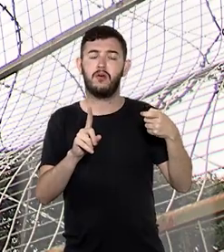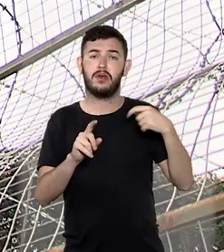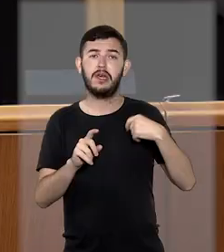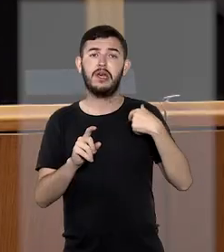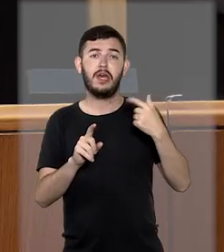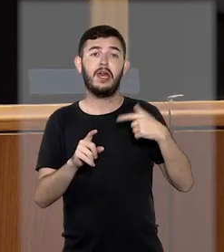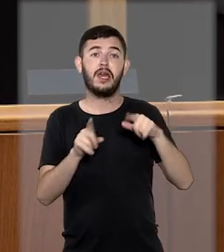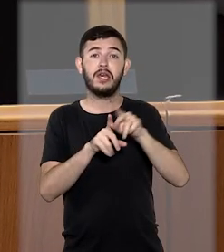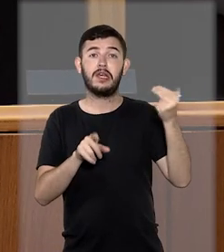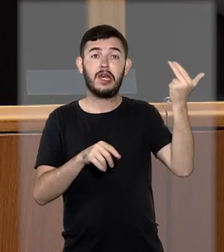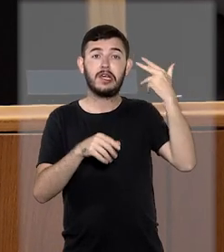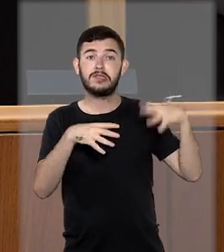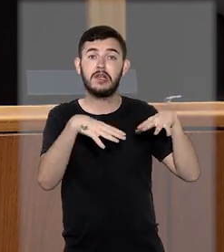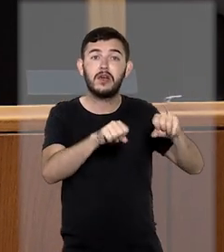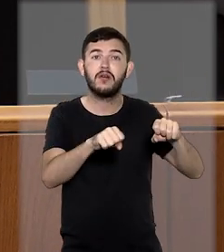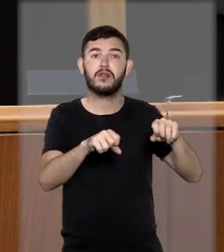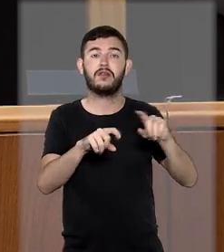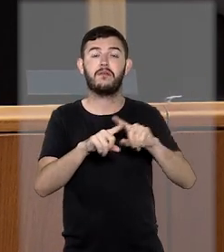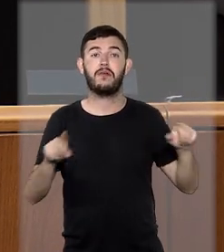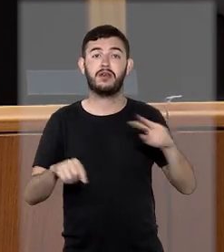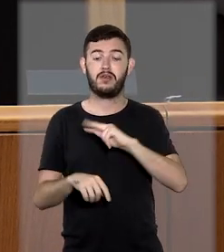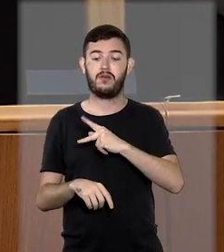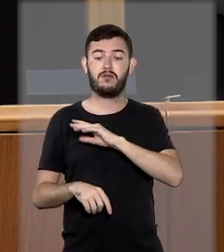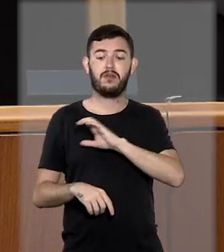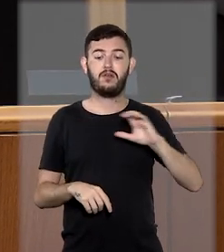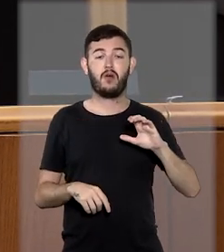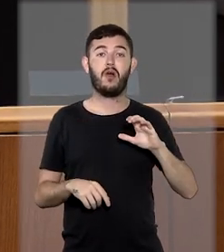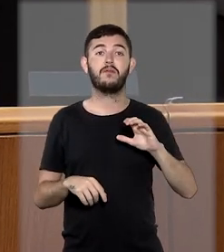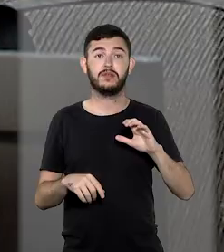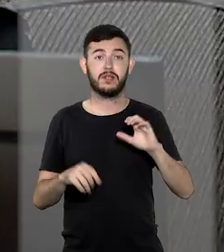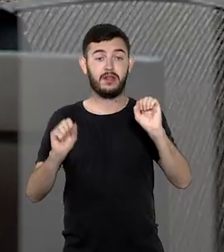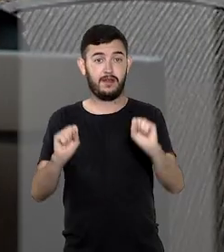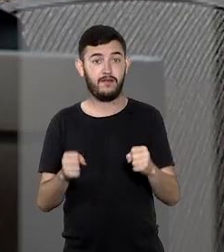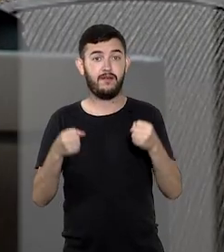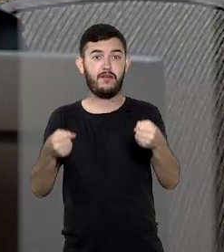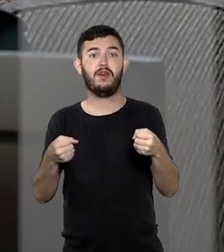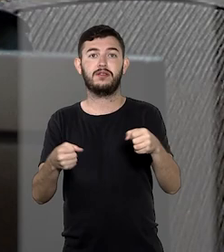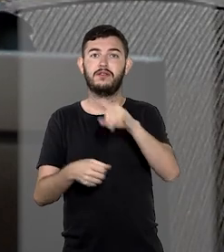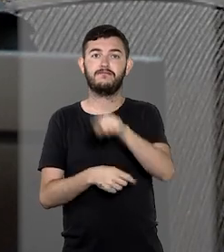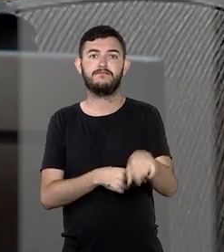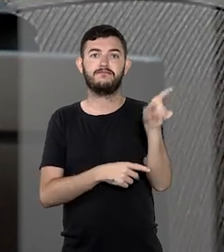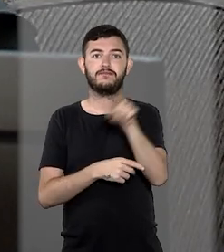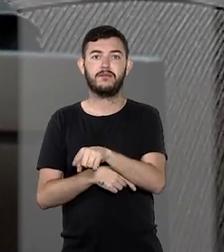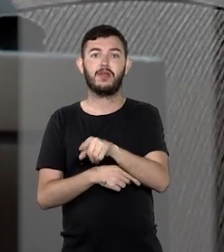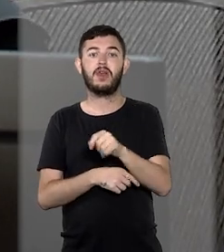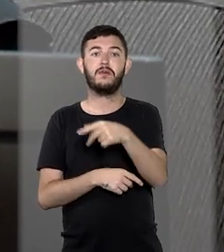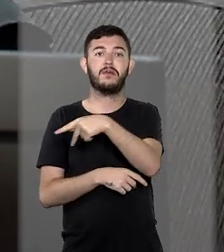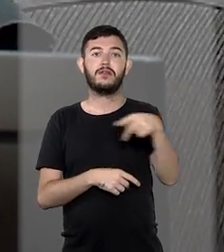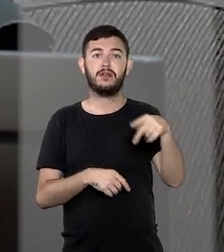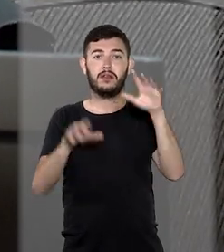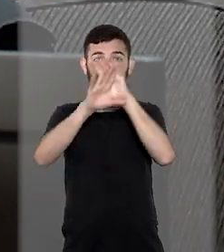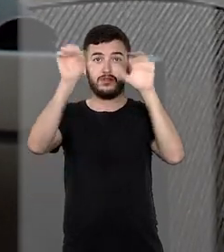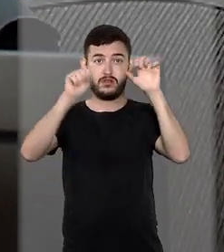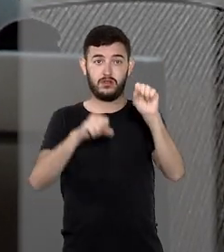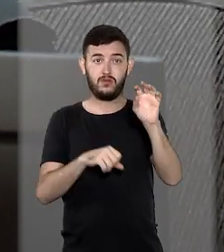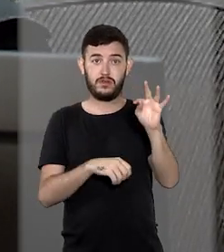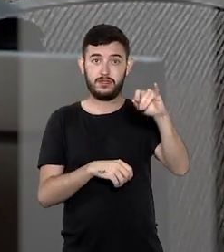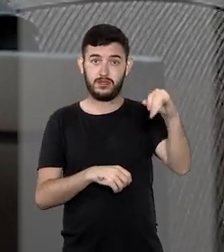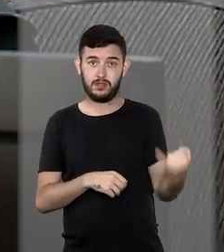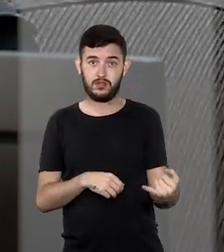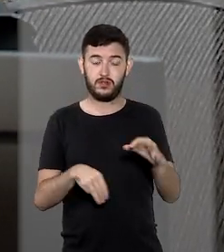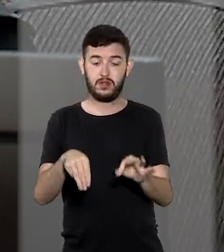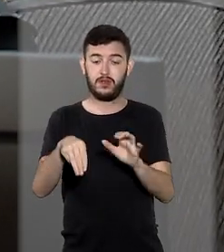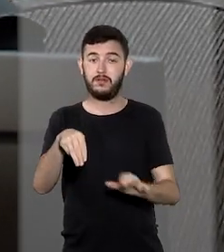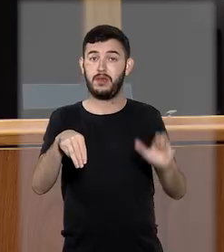sequestro. Ao indeferir liminarmente o habeas corpus da defesa, a presidente do Superior Tribunal de Justiça, ministra Maria